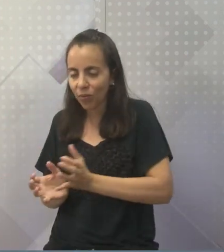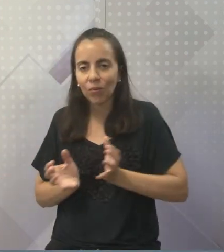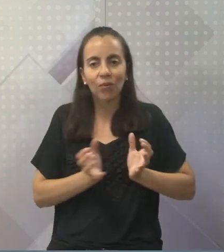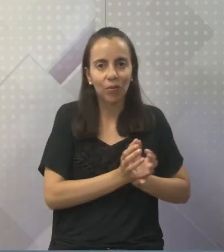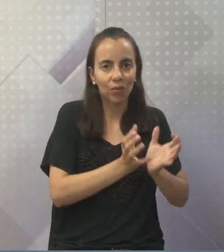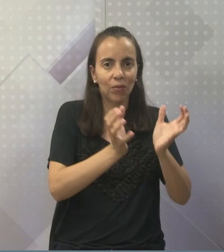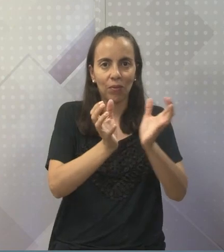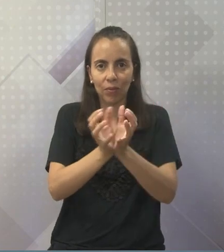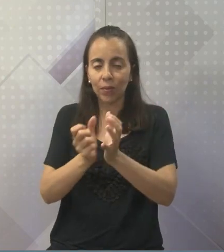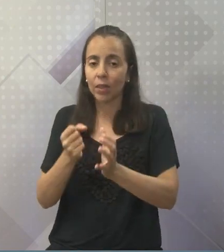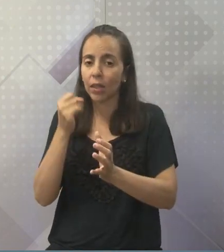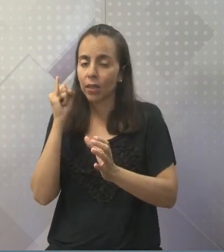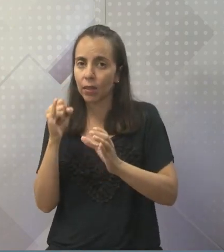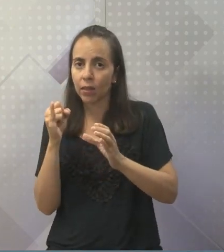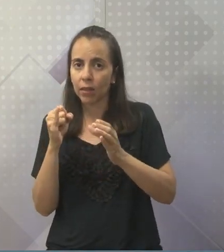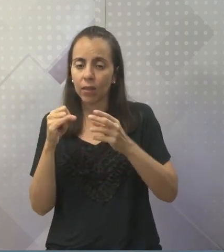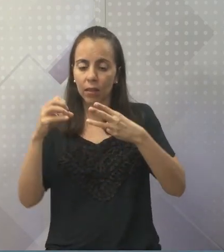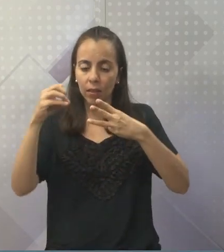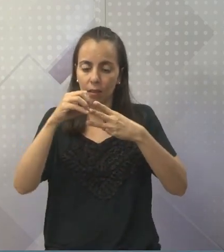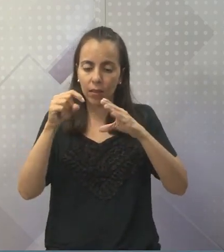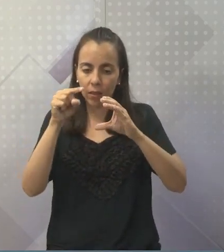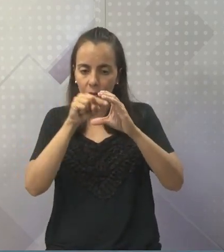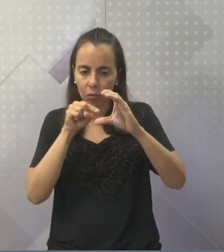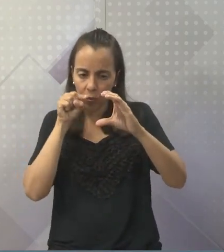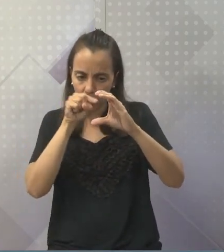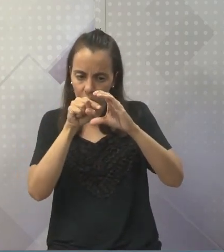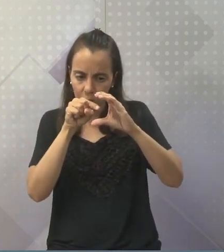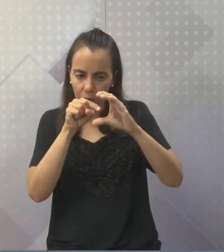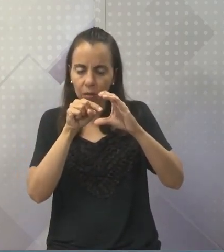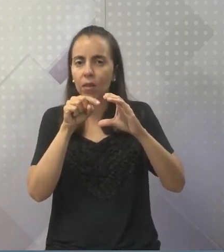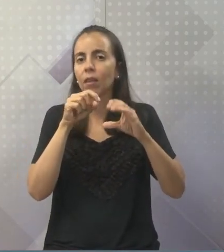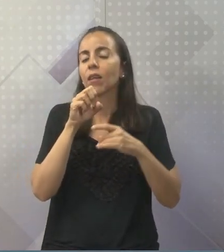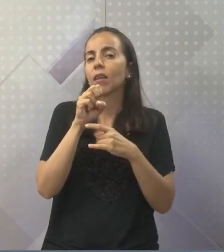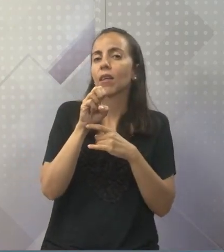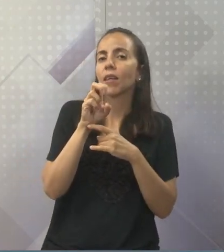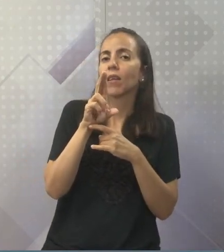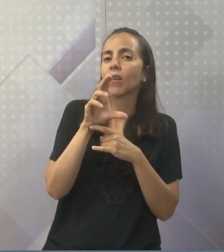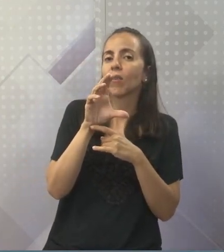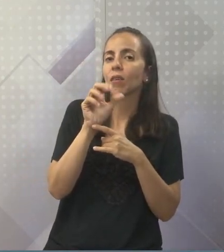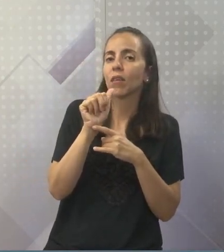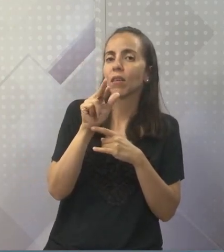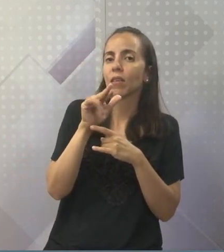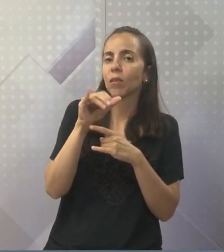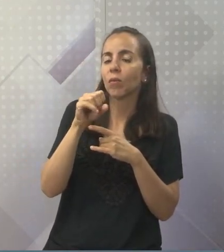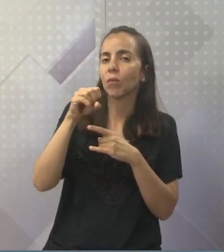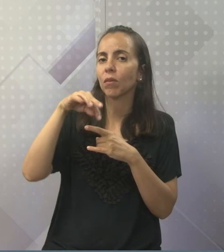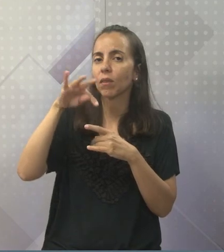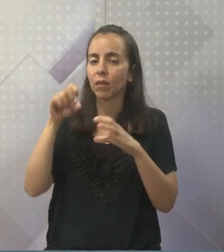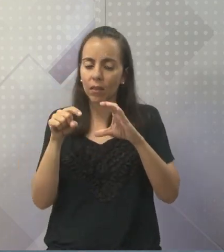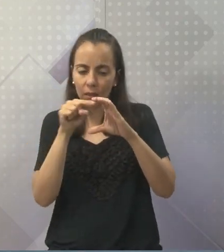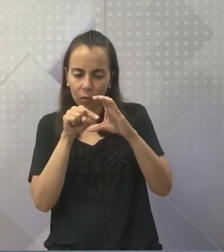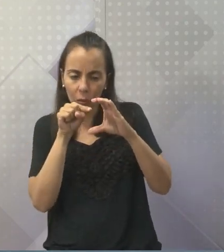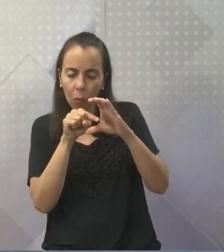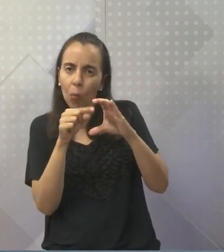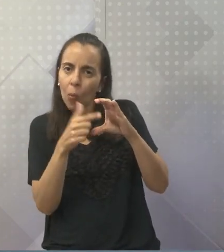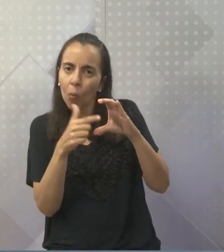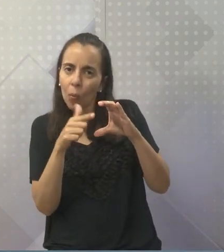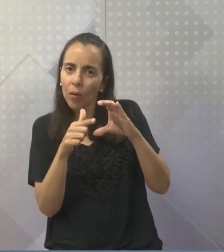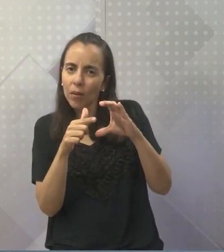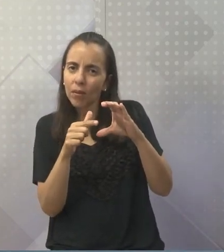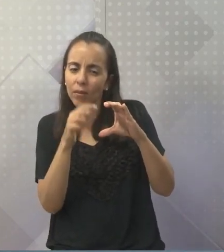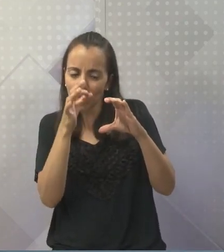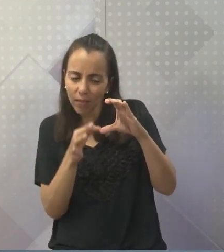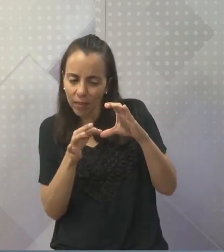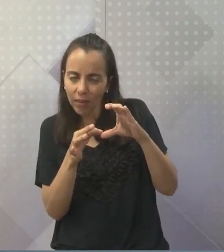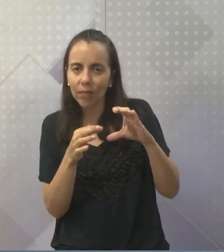tiver núcleo definido, eucarionte. Se não tiver, procarionte. Se tiver o corpo formado por